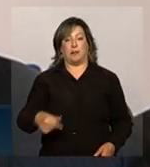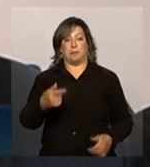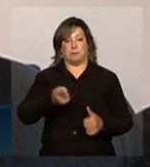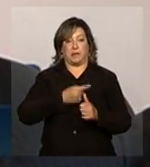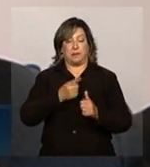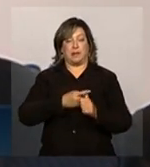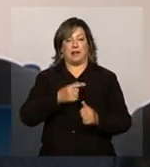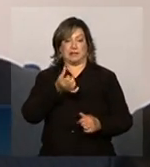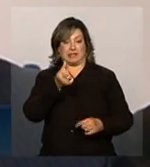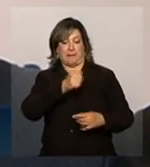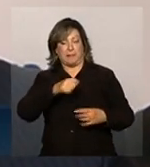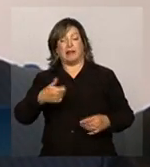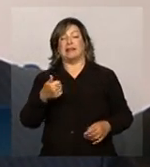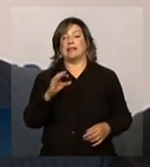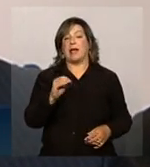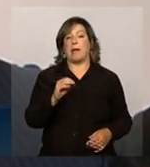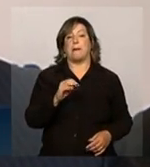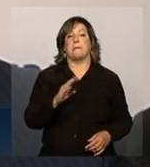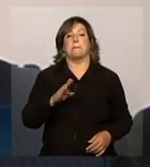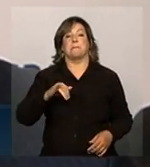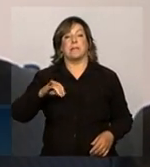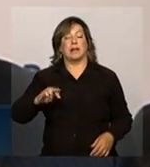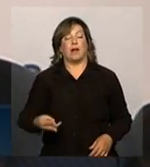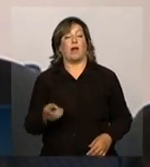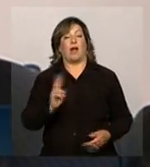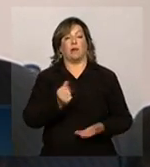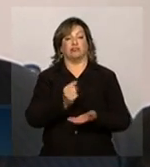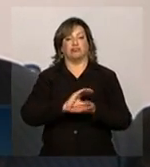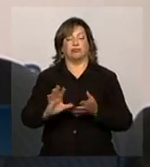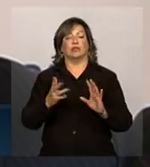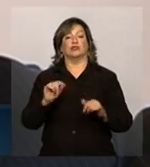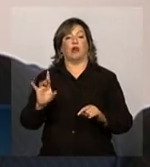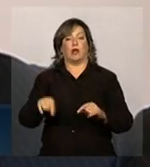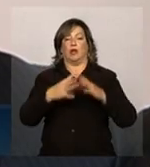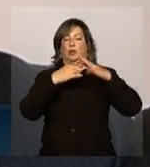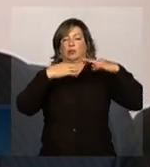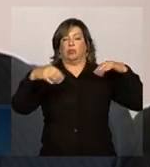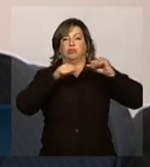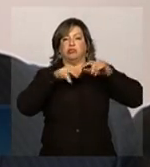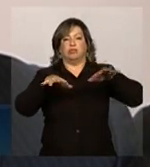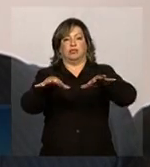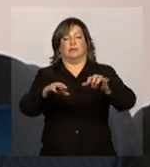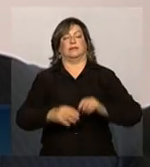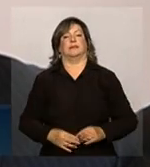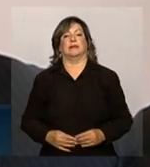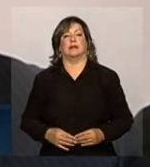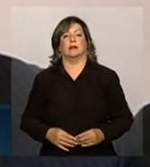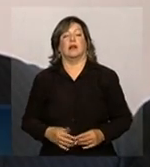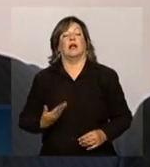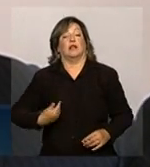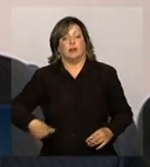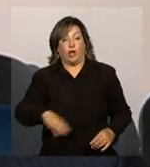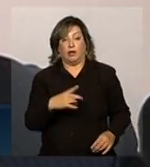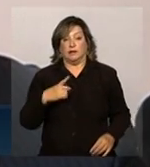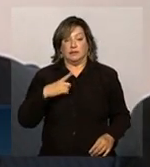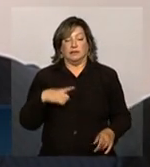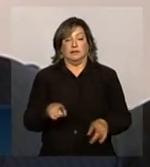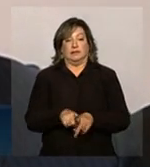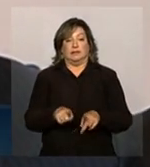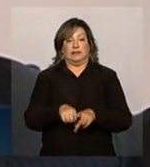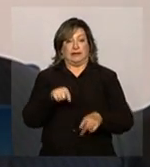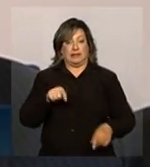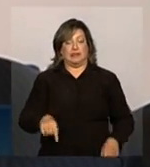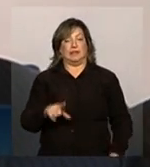praticamente 10 bilhões de reais de investimentos só em linha de transmissão. Nós temos ainda, nesse